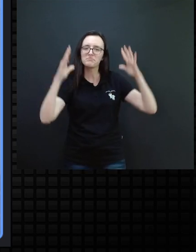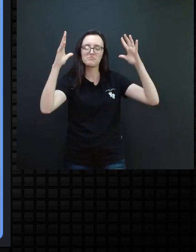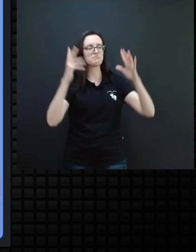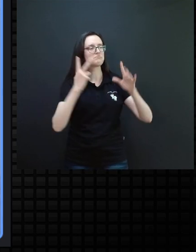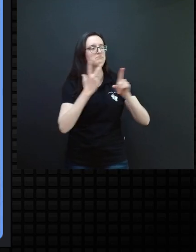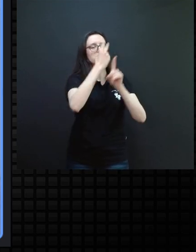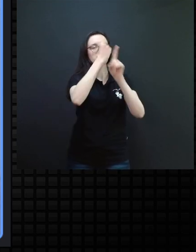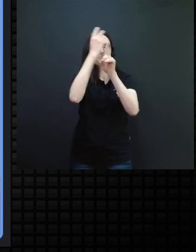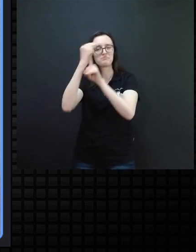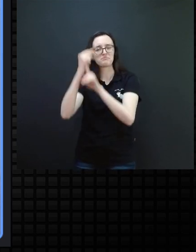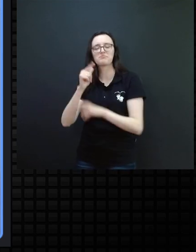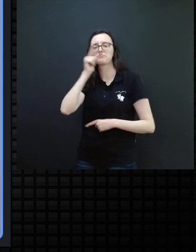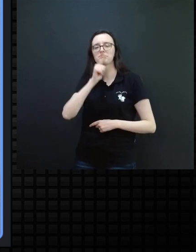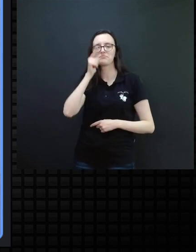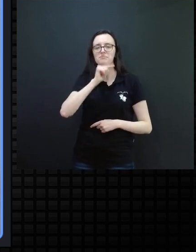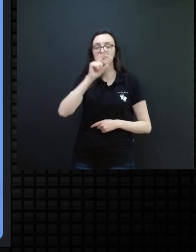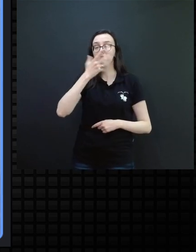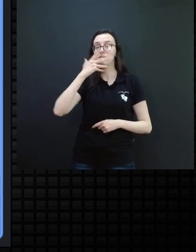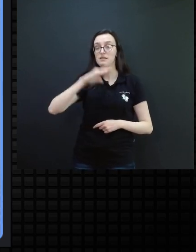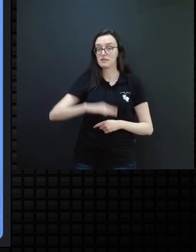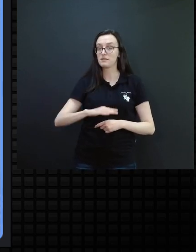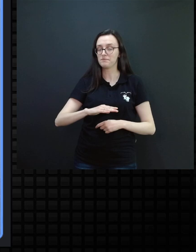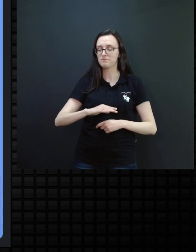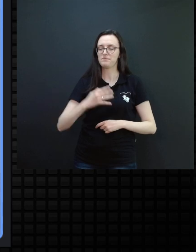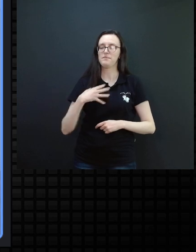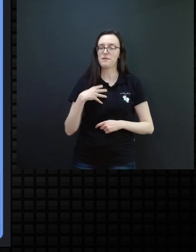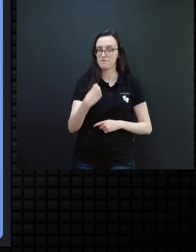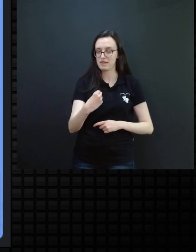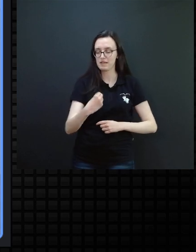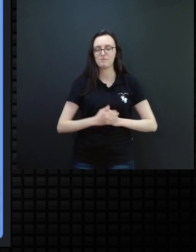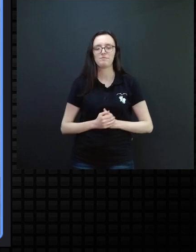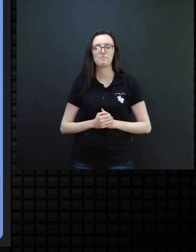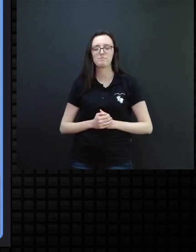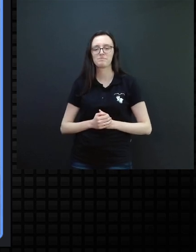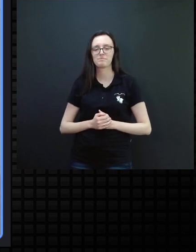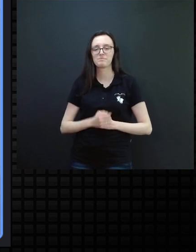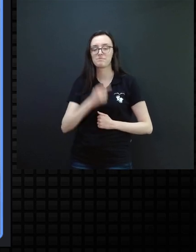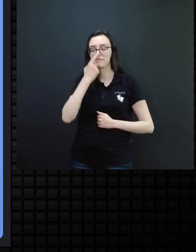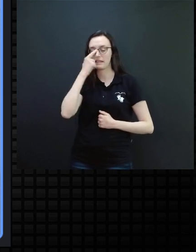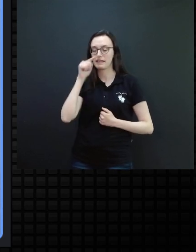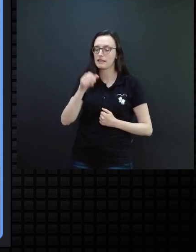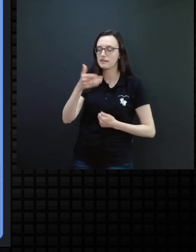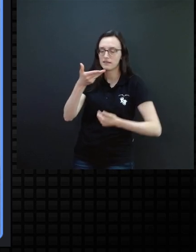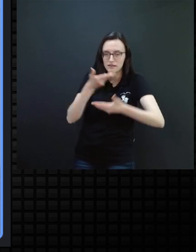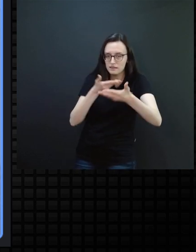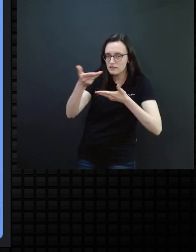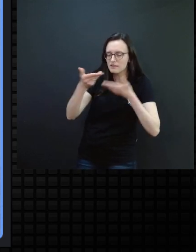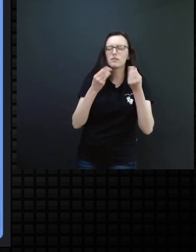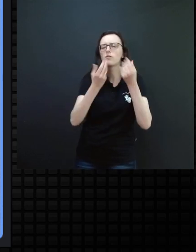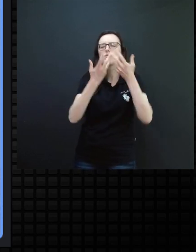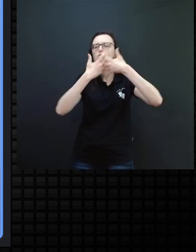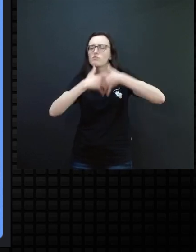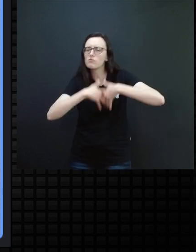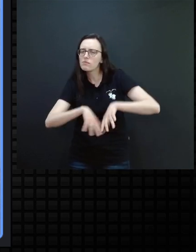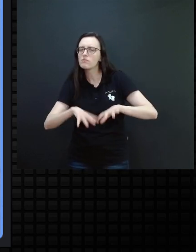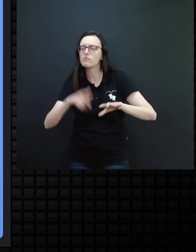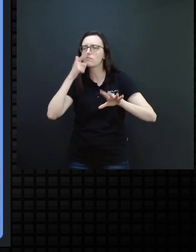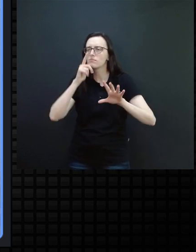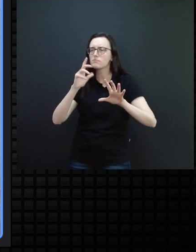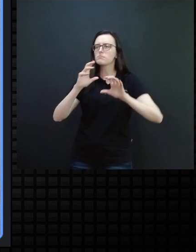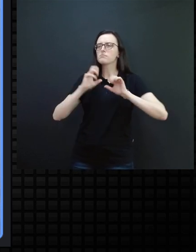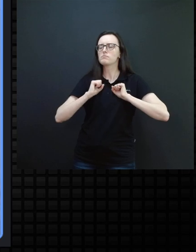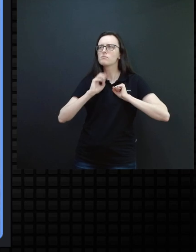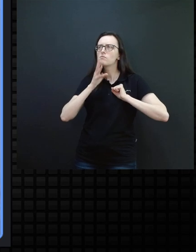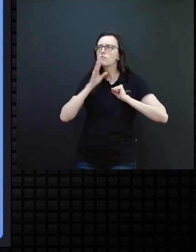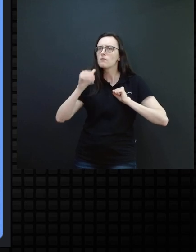conquista da sua criança, né, do seu filho. Essa troca, professor, né, dessa abstração de um